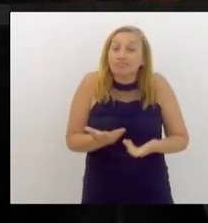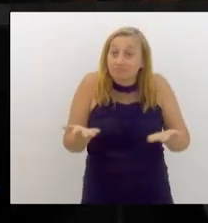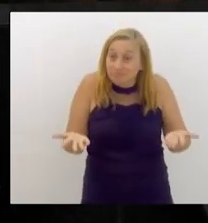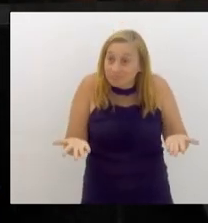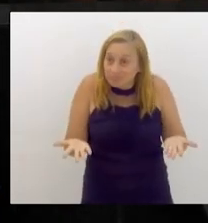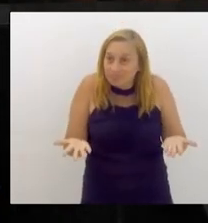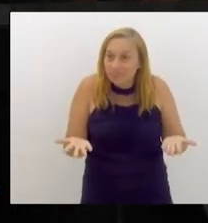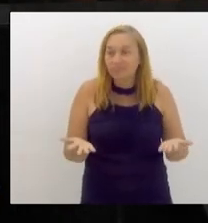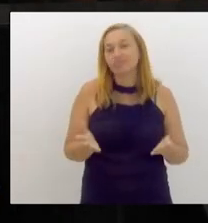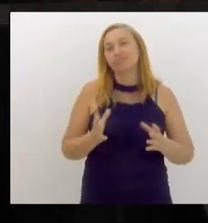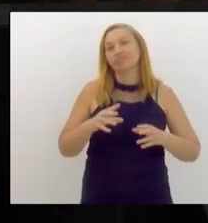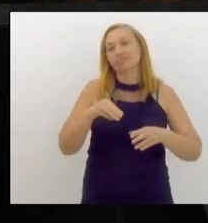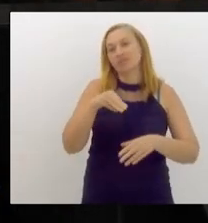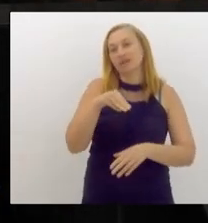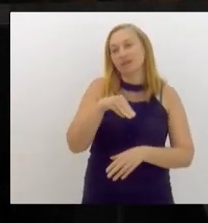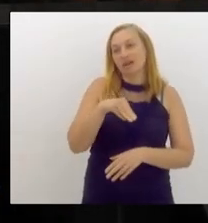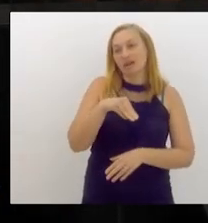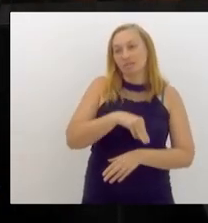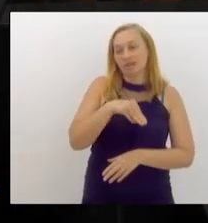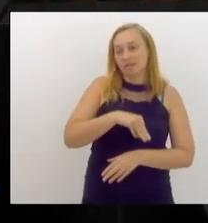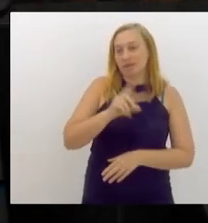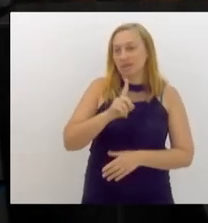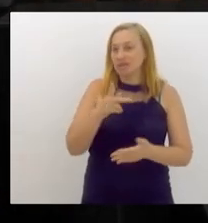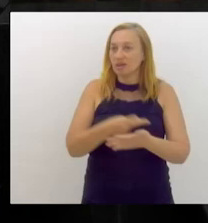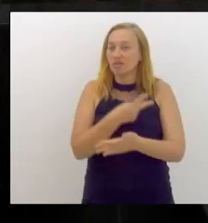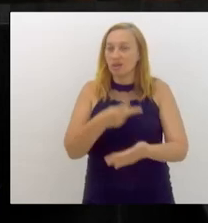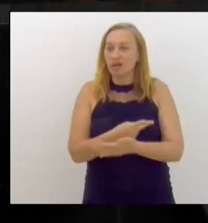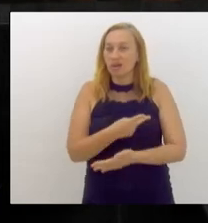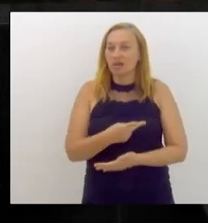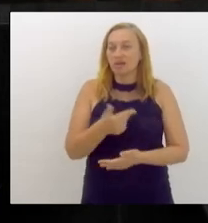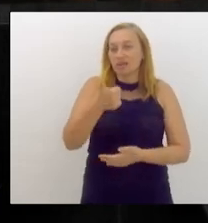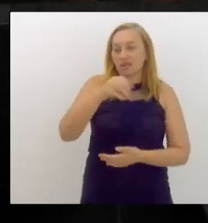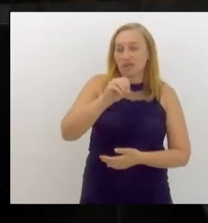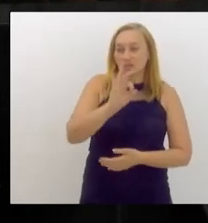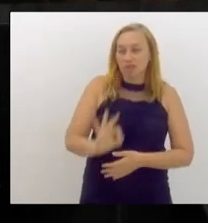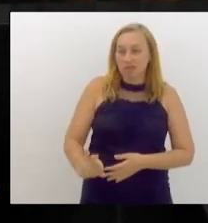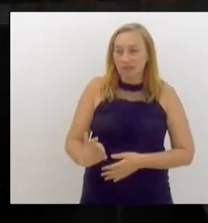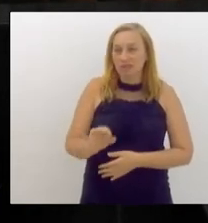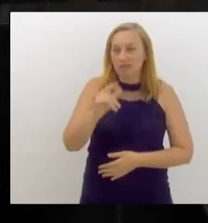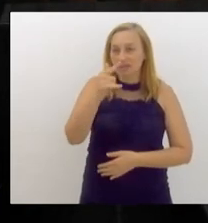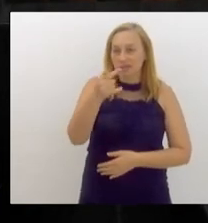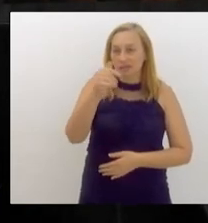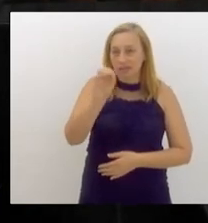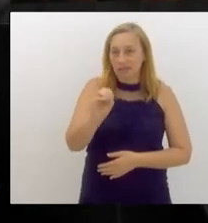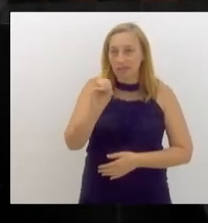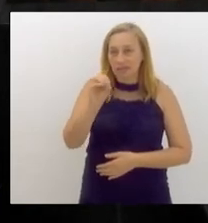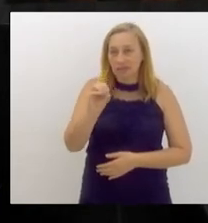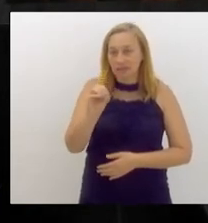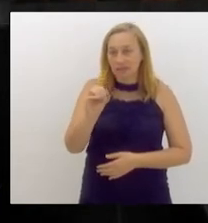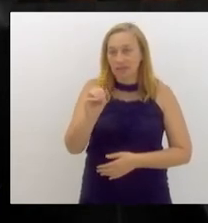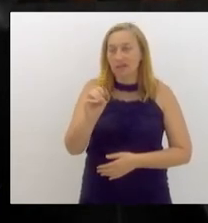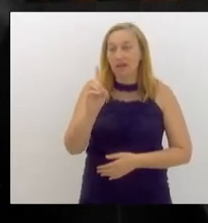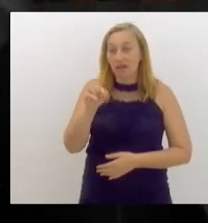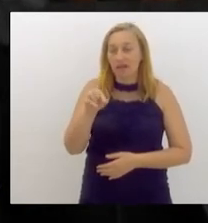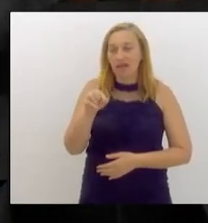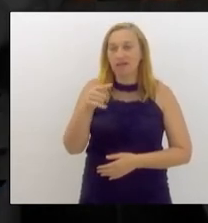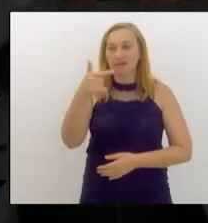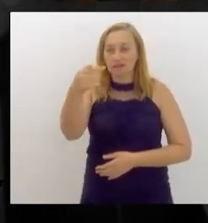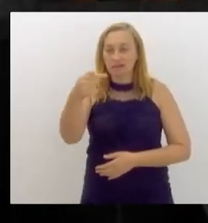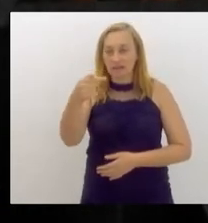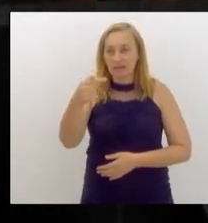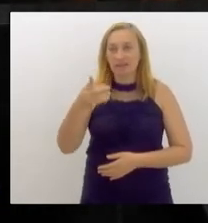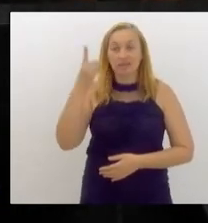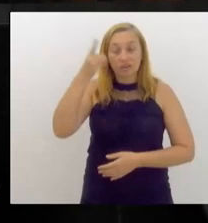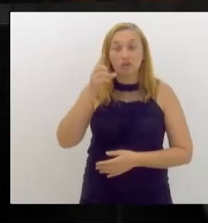A matemática não erra, 10% de 70 é 7, não é, deputado? Então, estou só lembrando, a gente está no